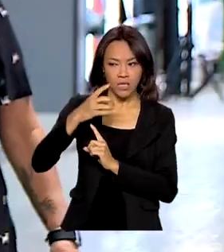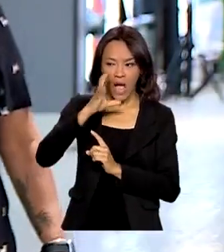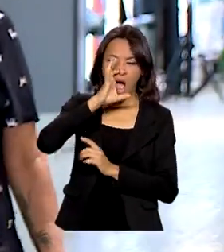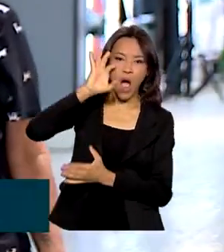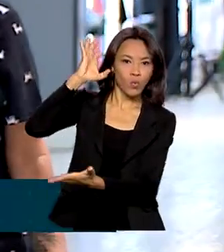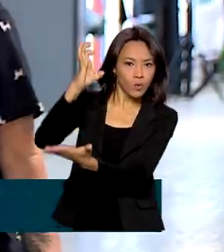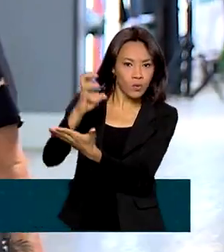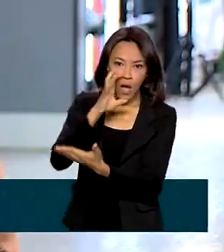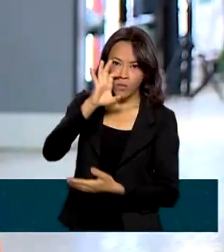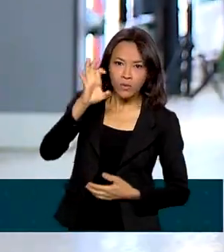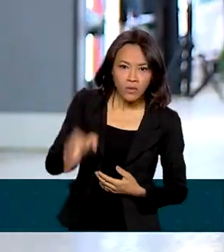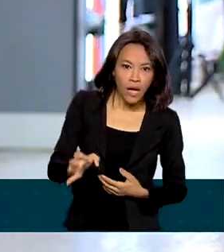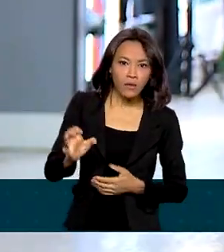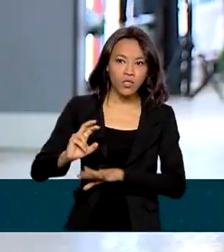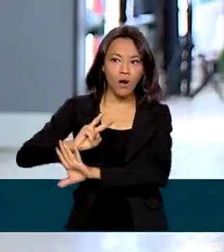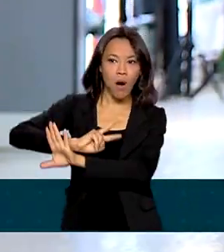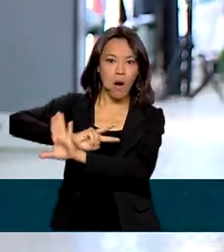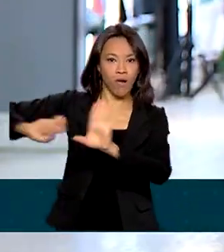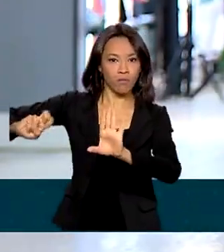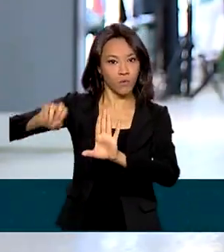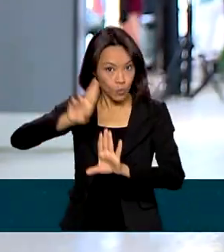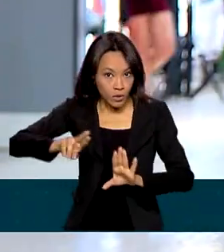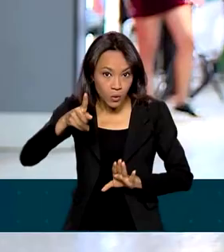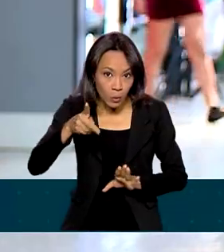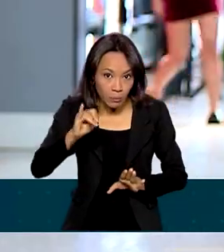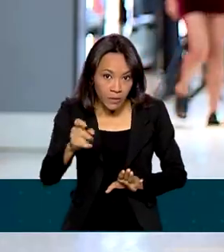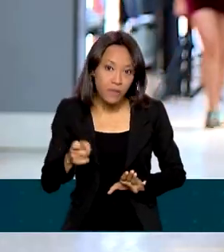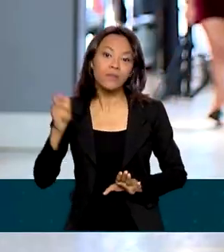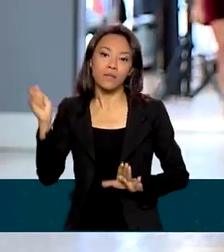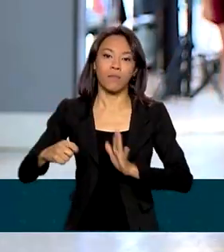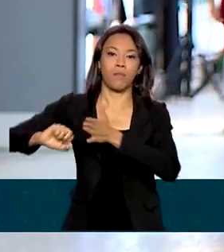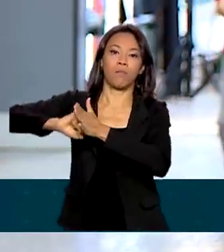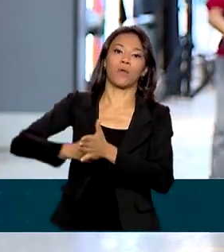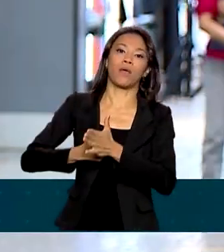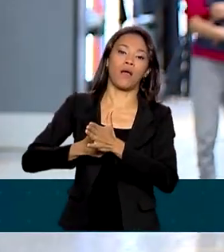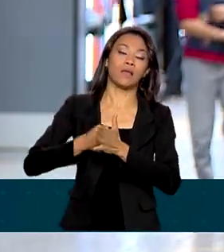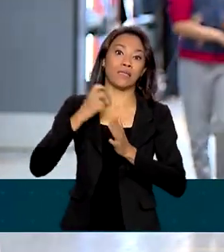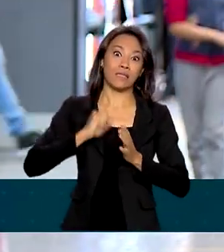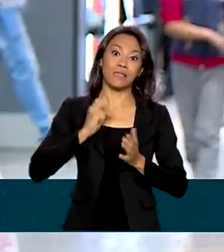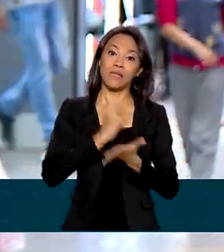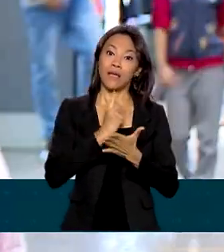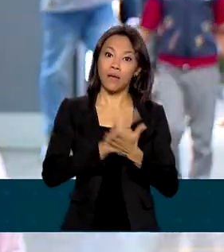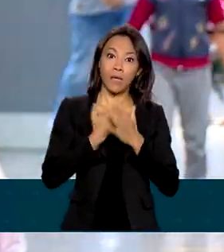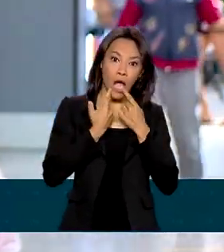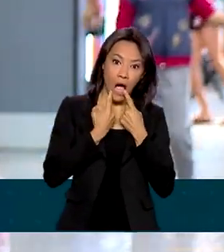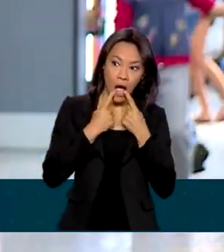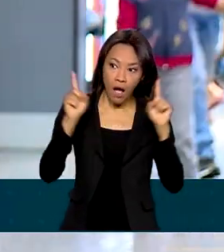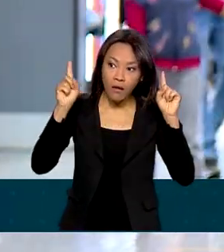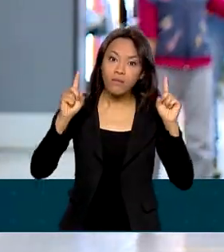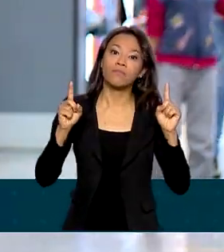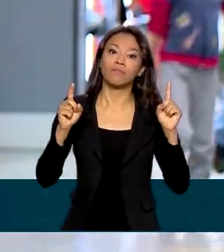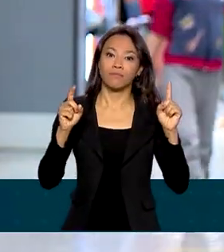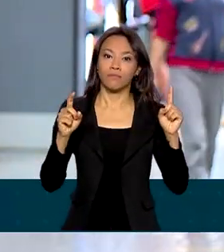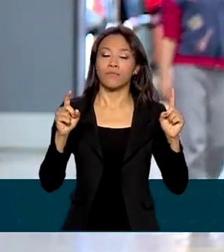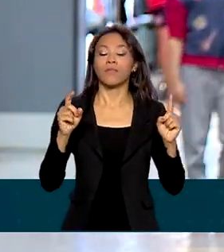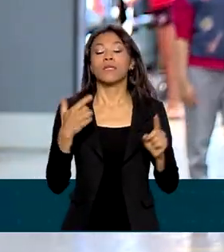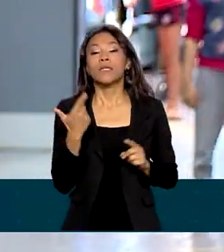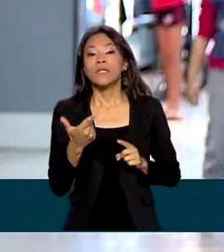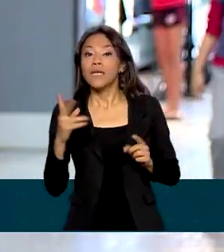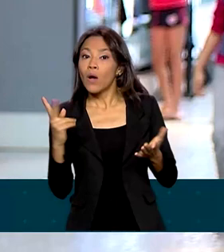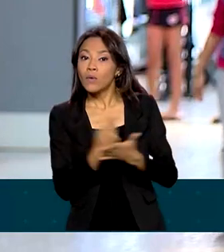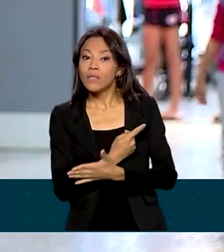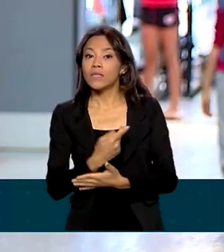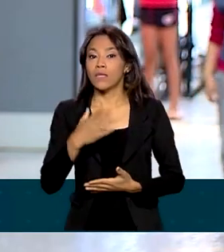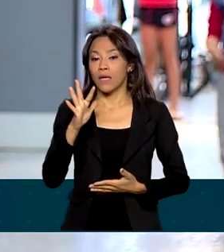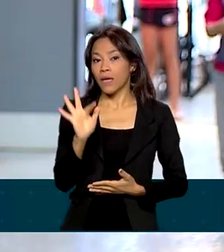aplicar golpes por meio do PIX. A medida pode ser utilizada sempre que houver uma denúncia ou indícios de fraude. A instituição